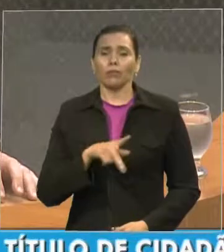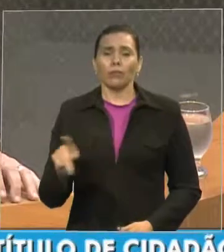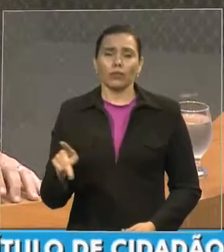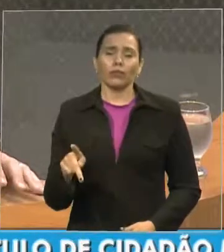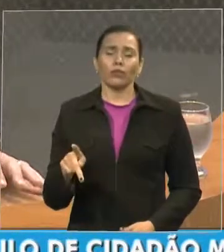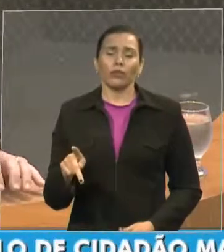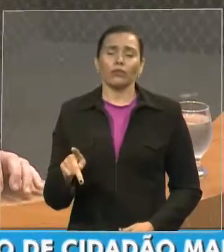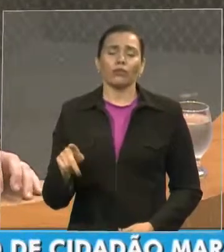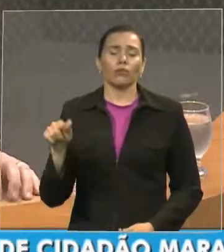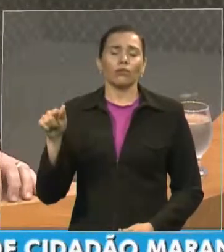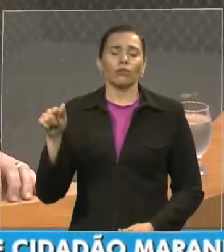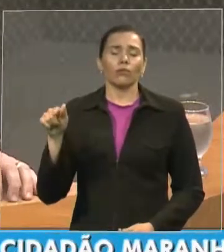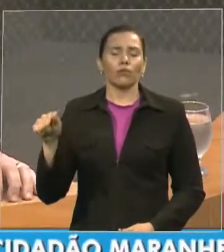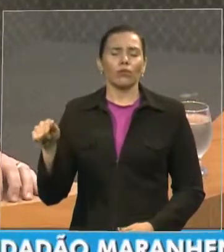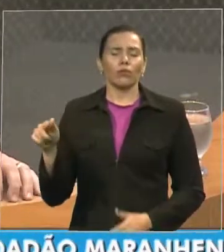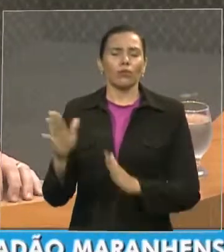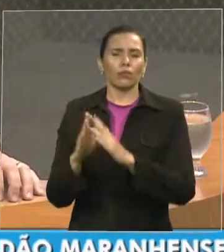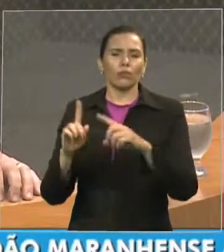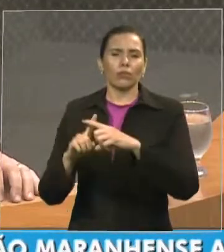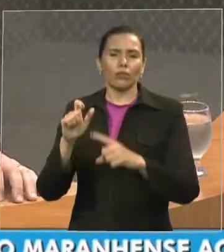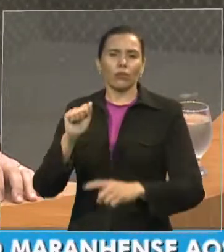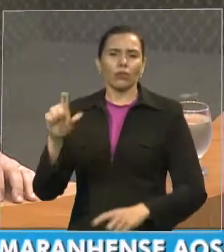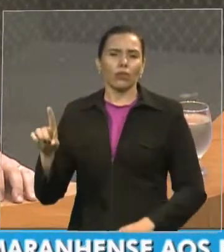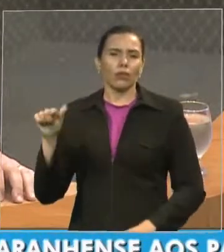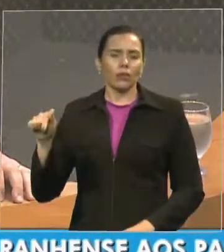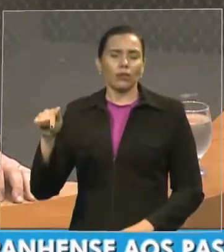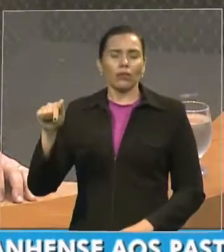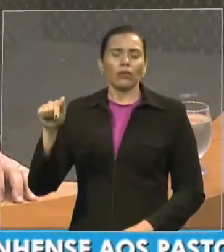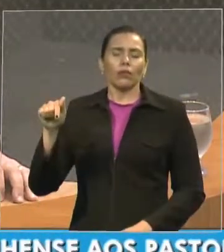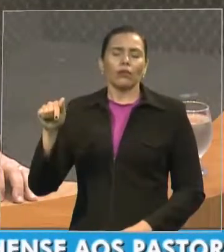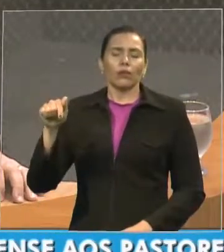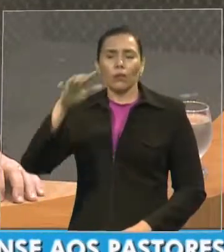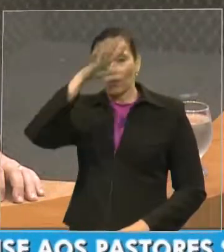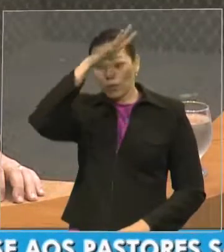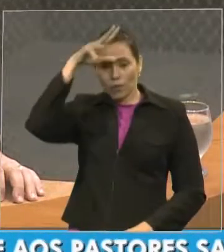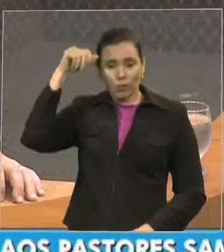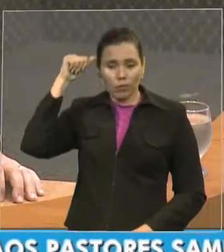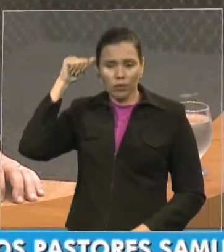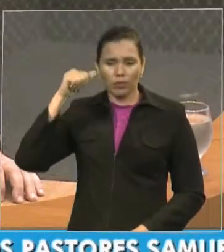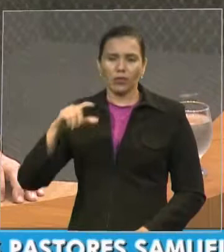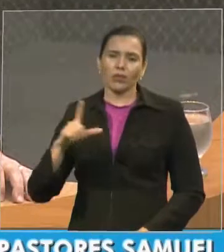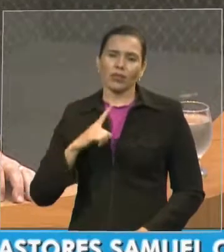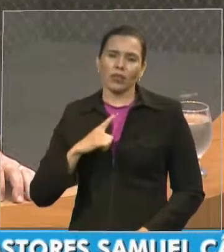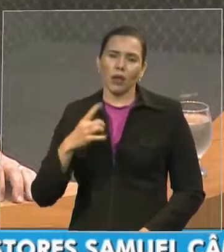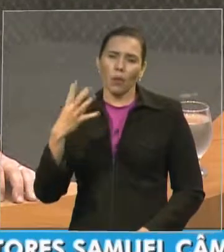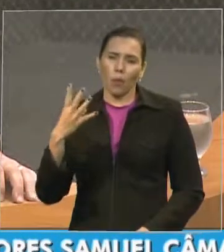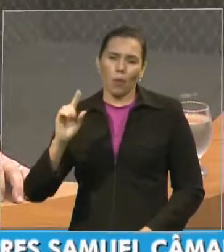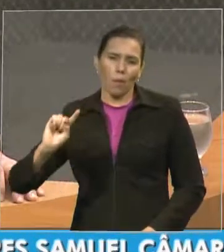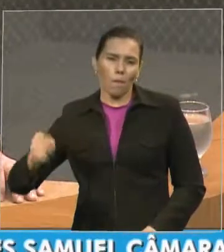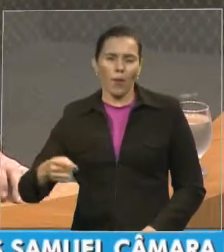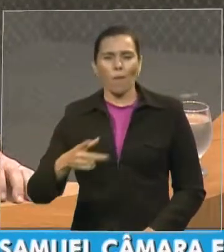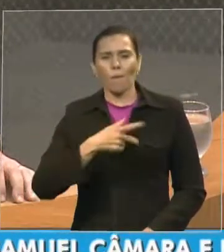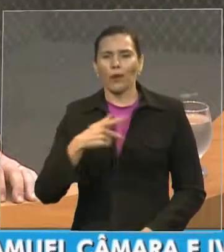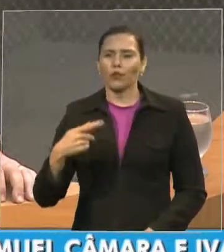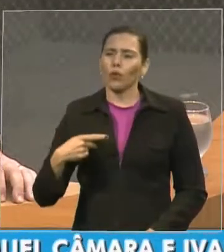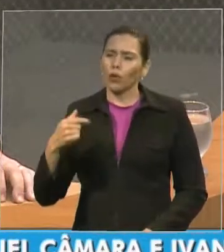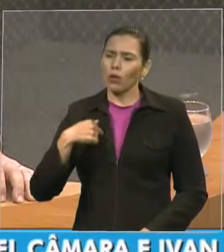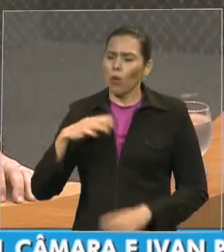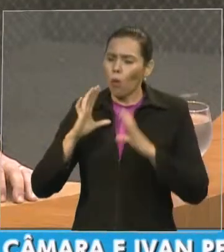Amazonas, e uma convenção com mais de 5 mil pastores. Mas, quando recebemos o convite para aqui estarmos,